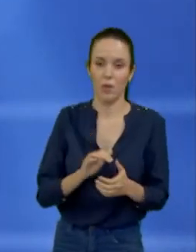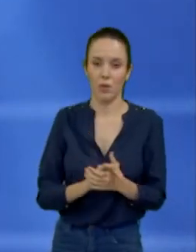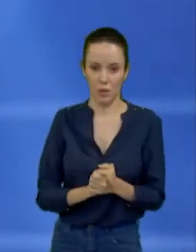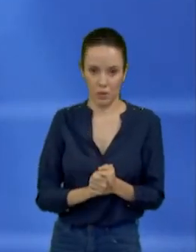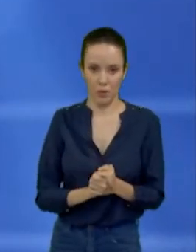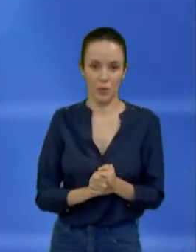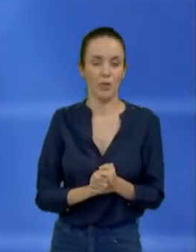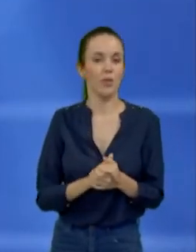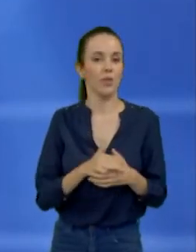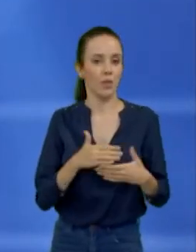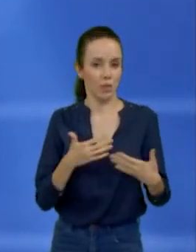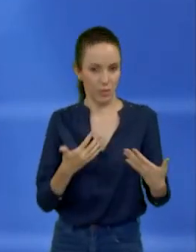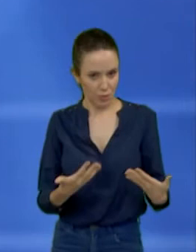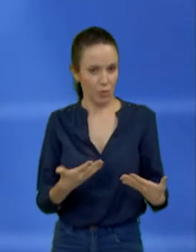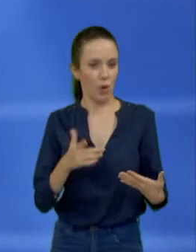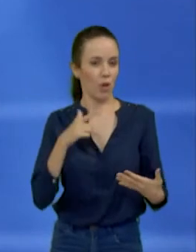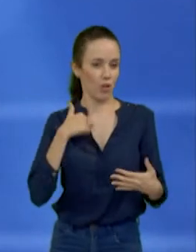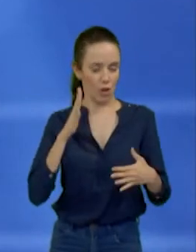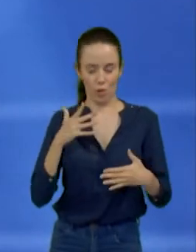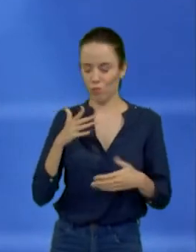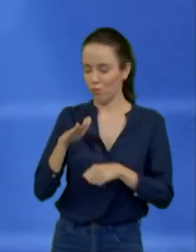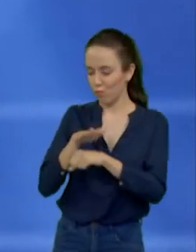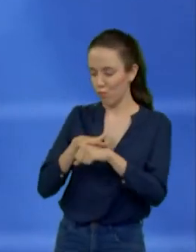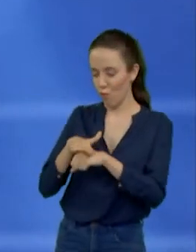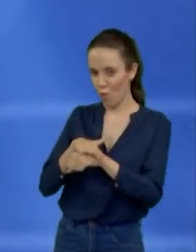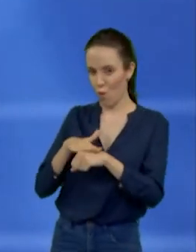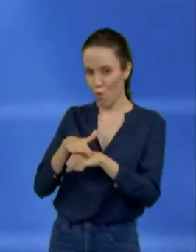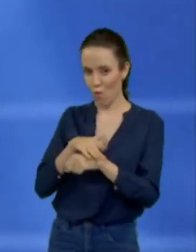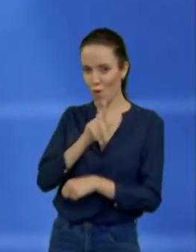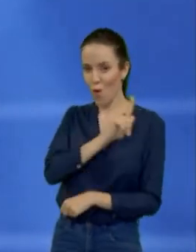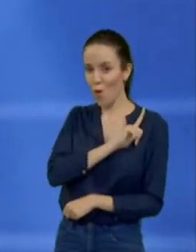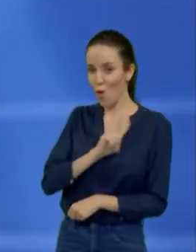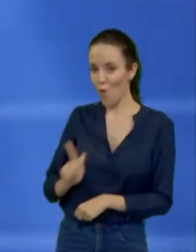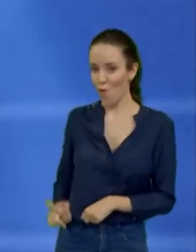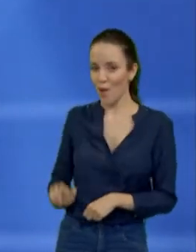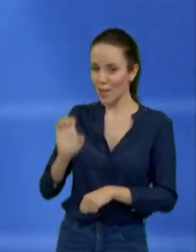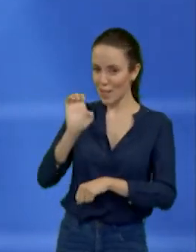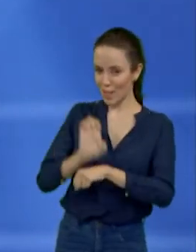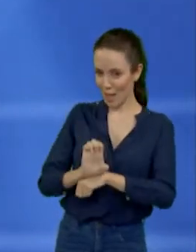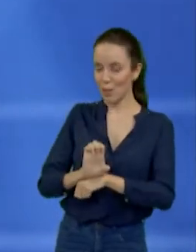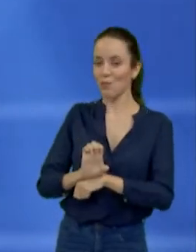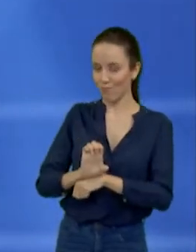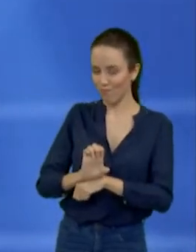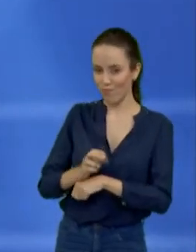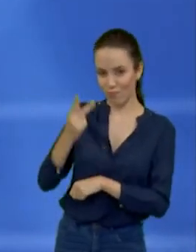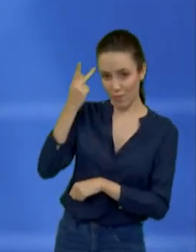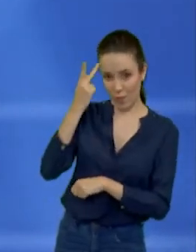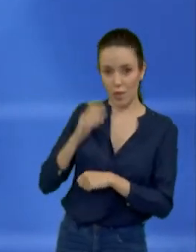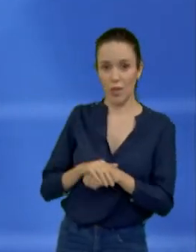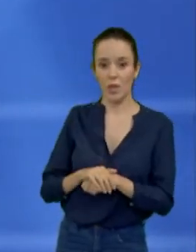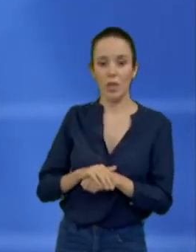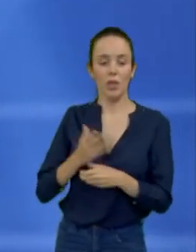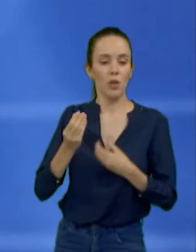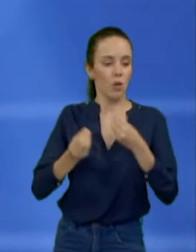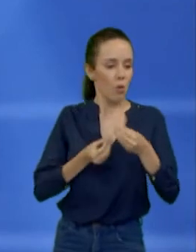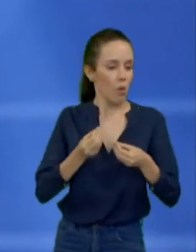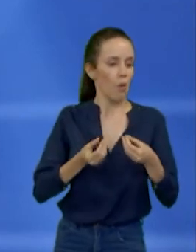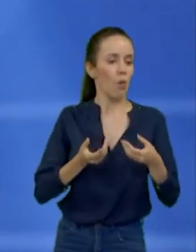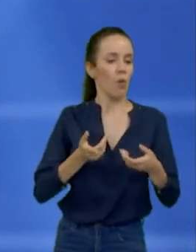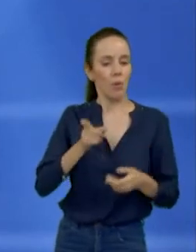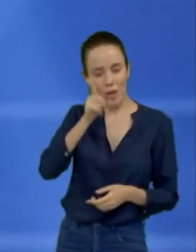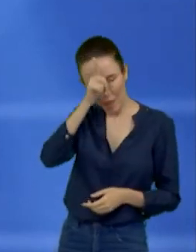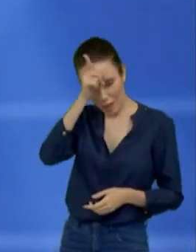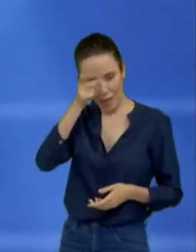acordado, negociado com o governo do estado para poder ajudar na construção da estrada, liberando os